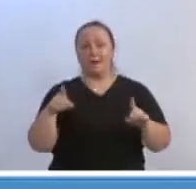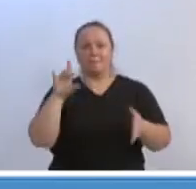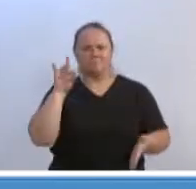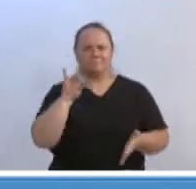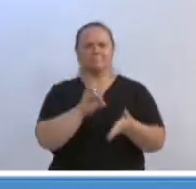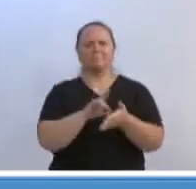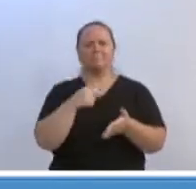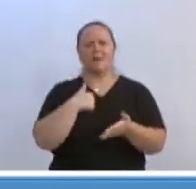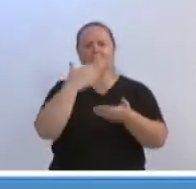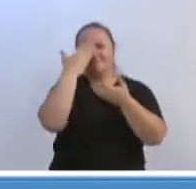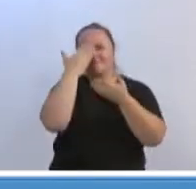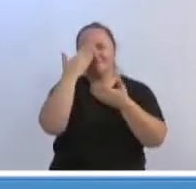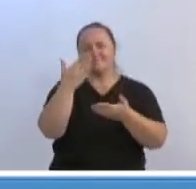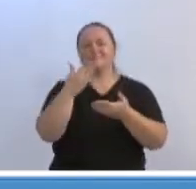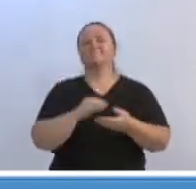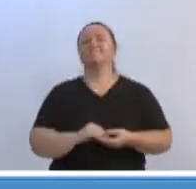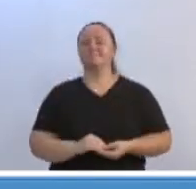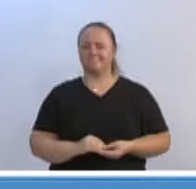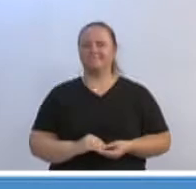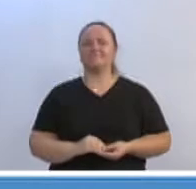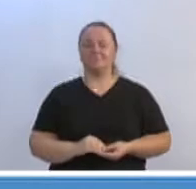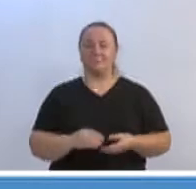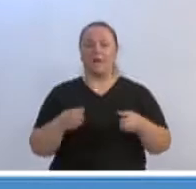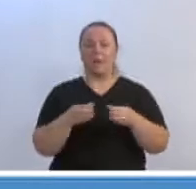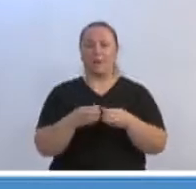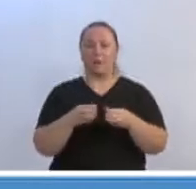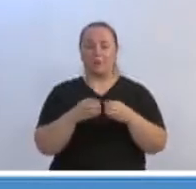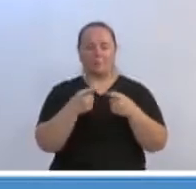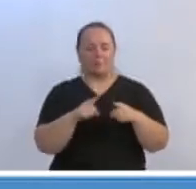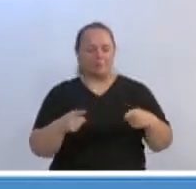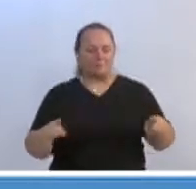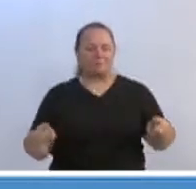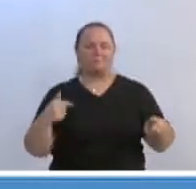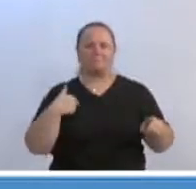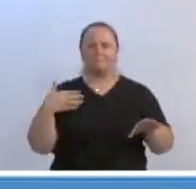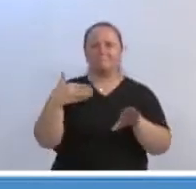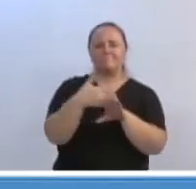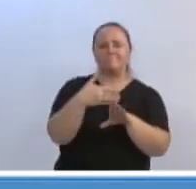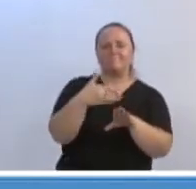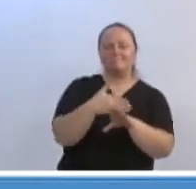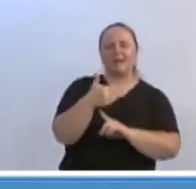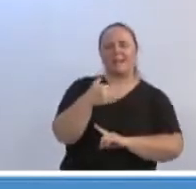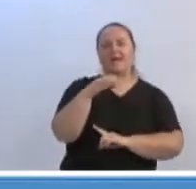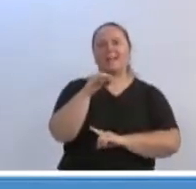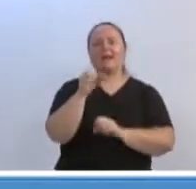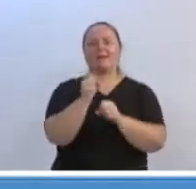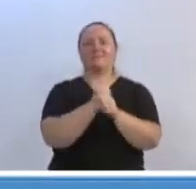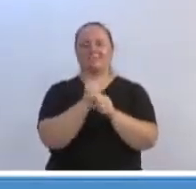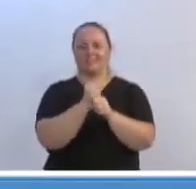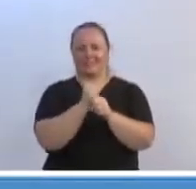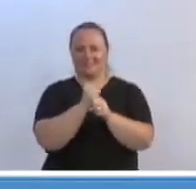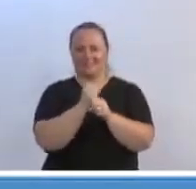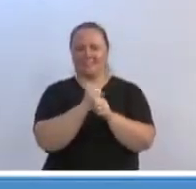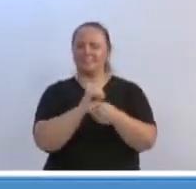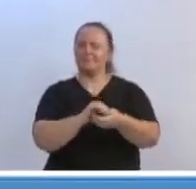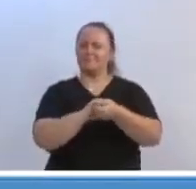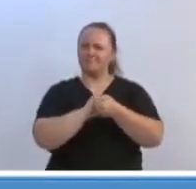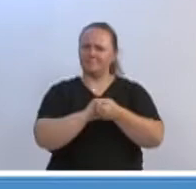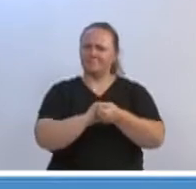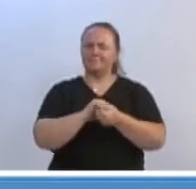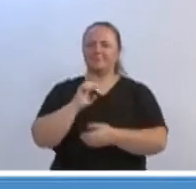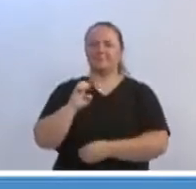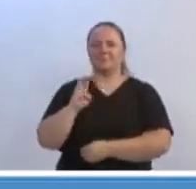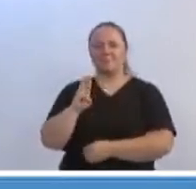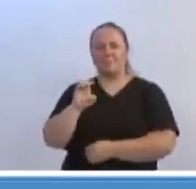especial à equipe de assadores, da qual eu participo há 10 anos. Então, cumprimentar o Beto, o Carlos, o